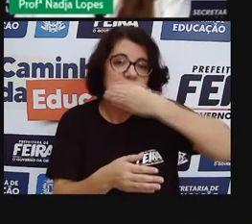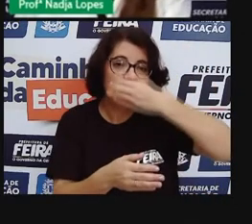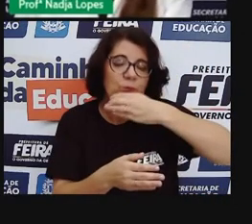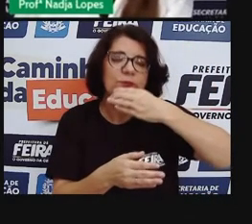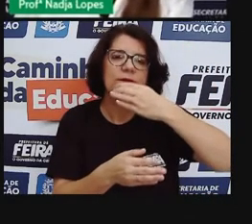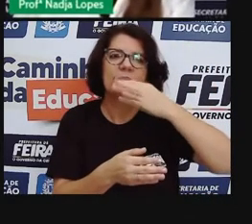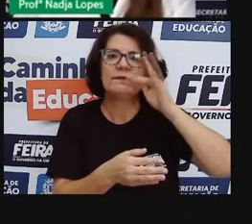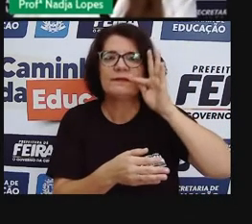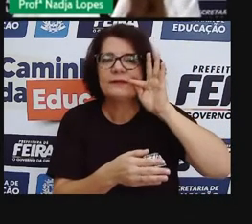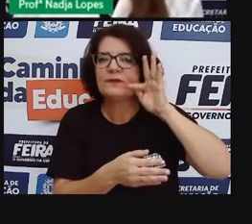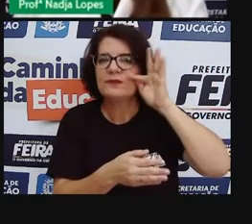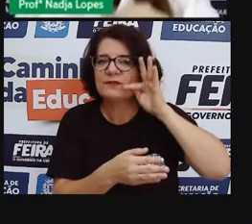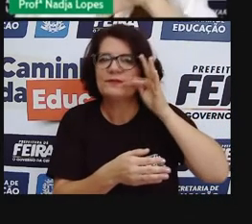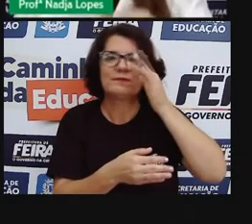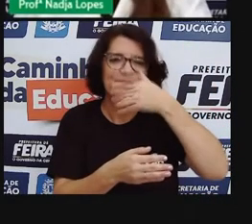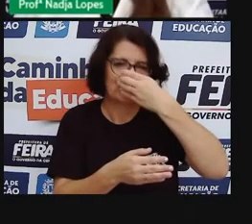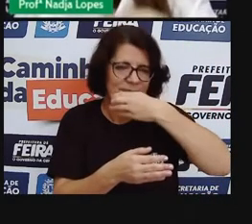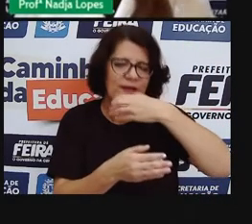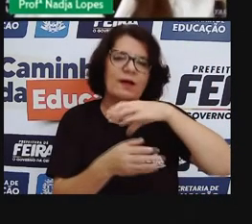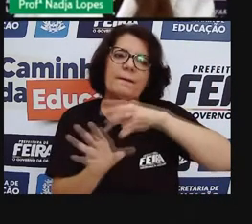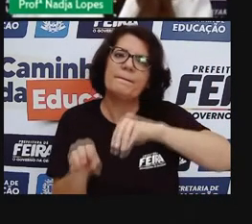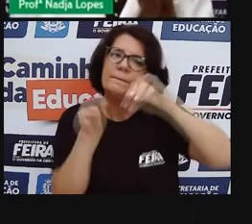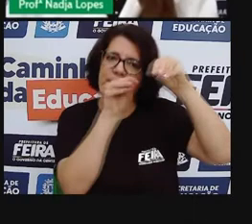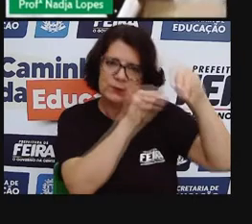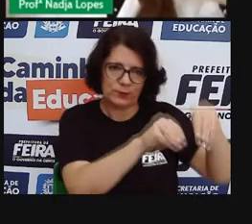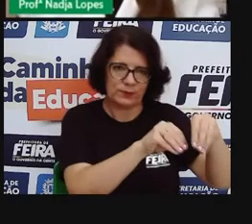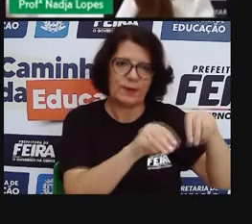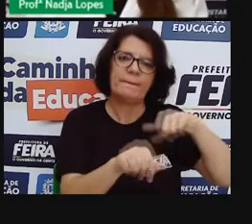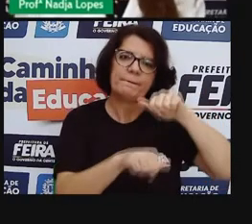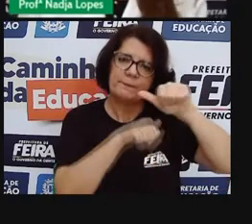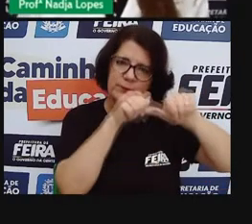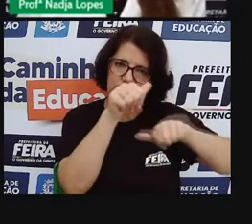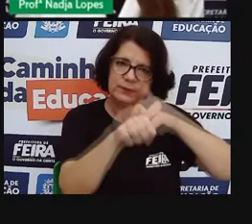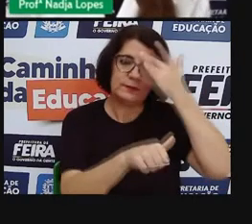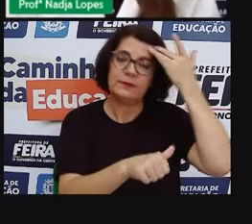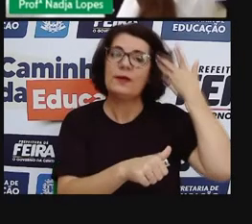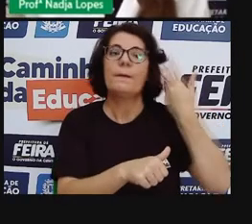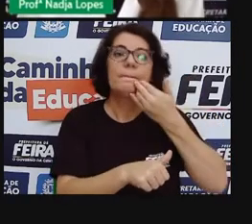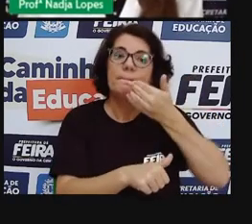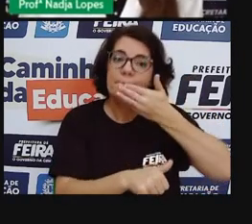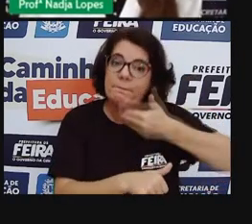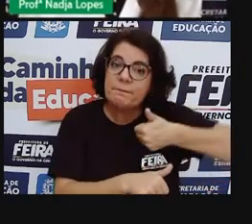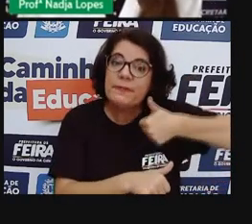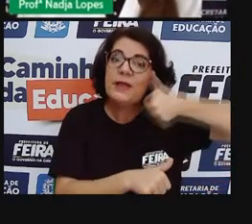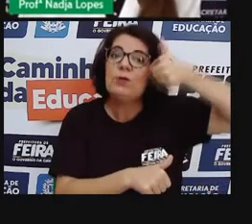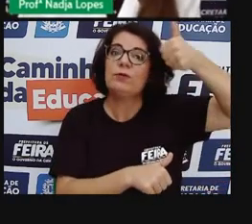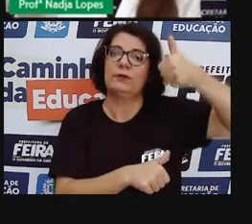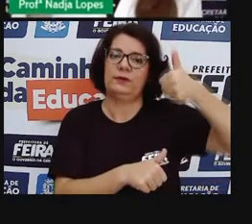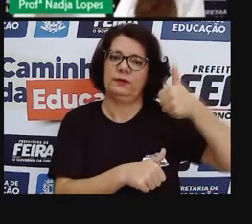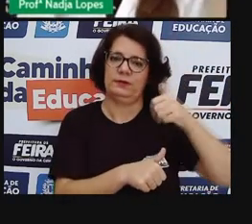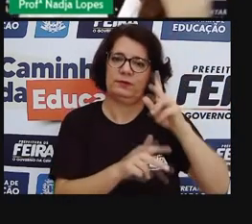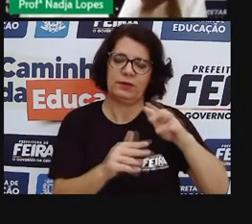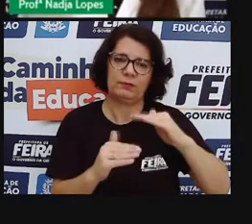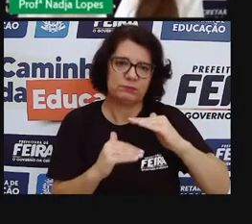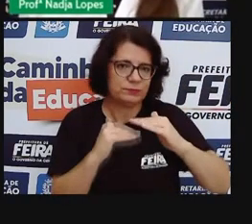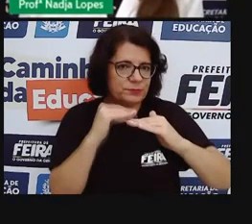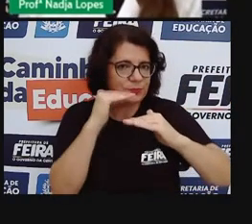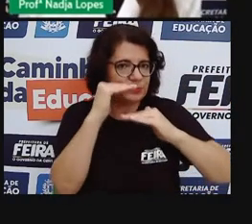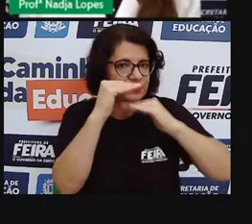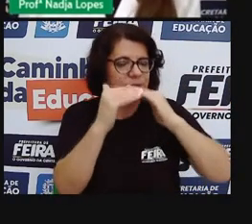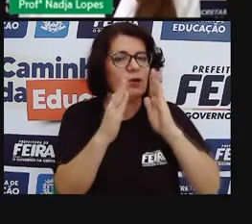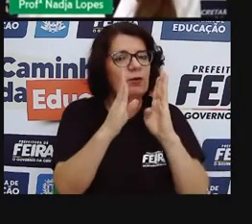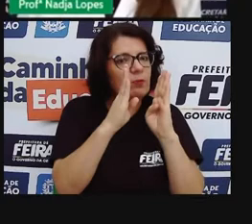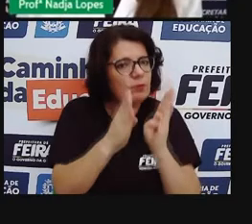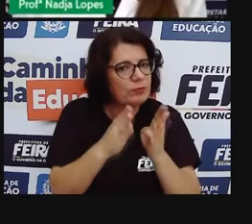abastecimento. Então, essa modificação, essa melhoria ou essa estruturação, a gente percebe que já vem ao